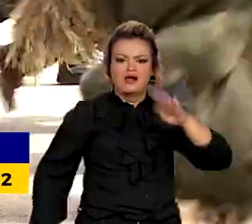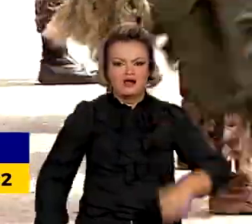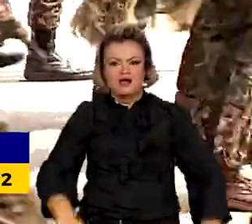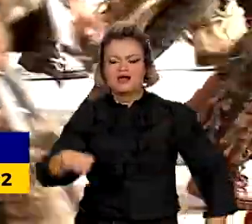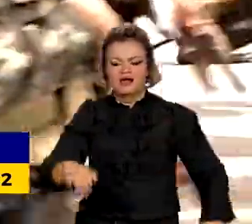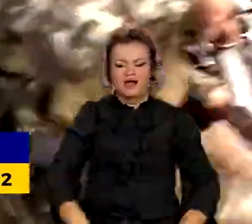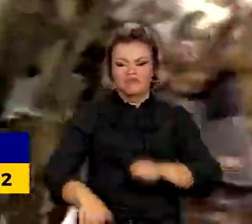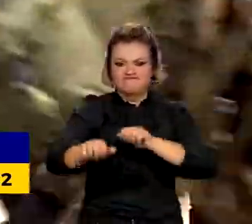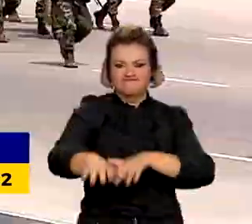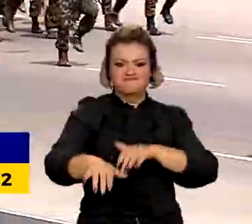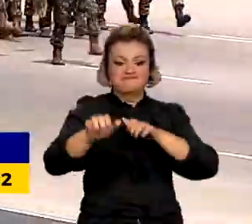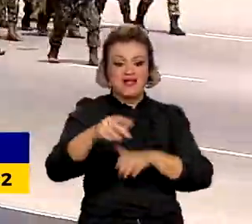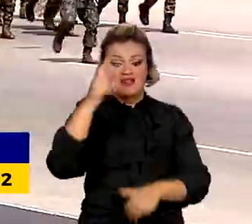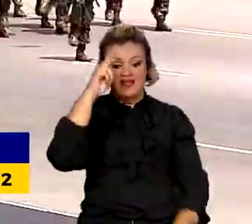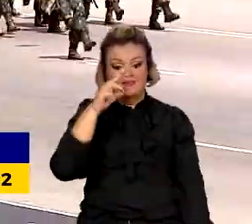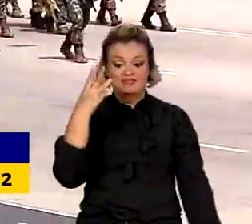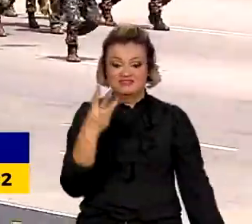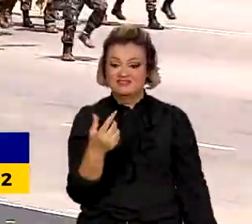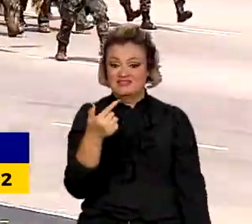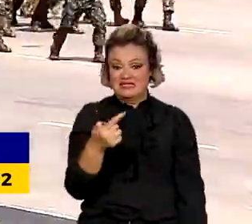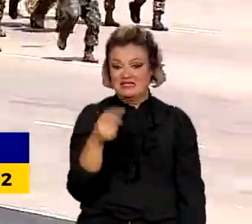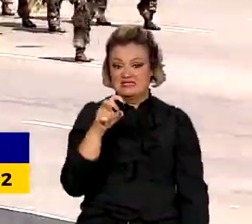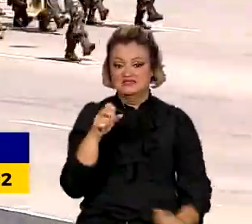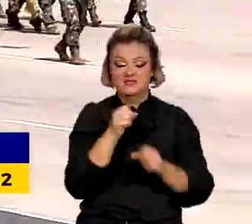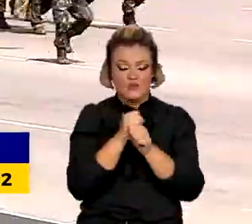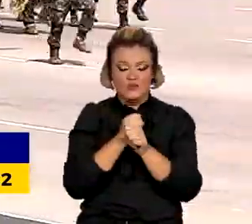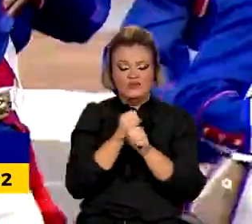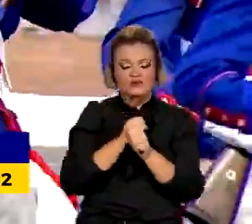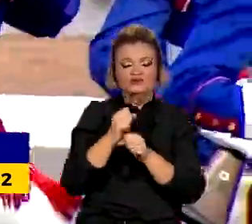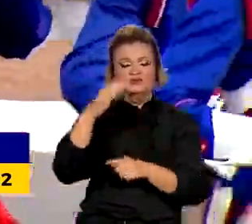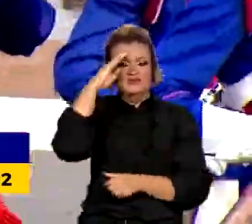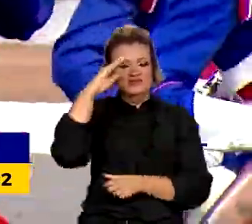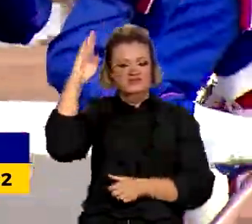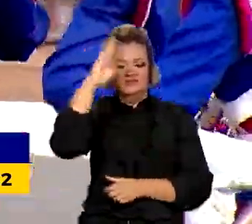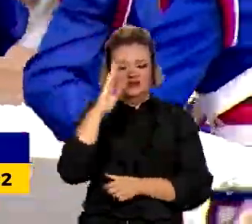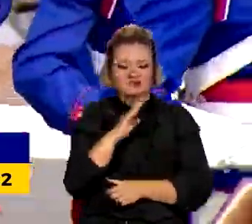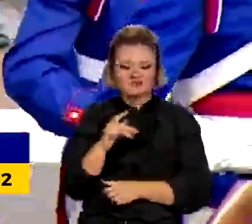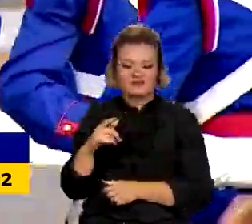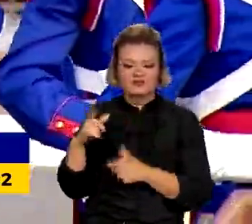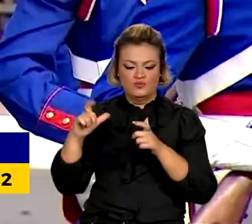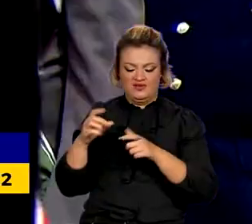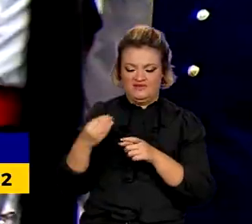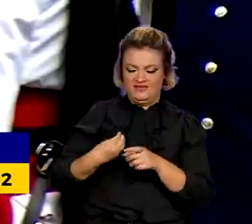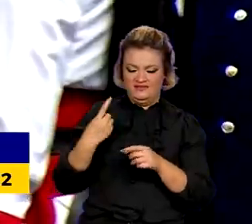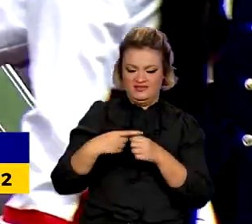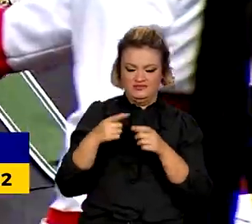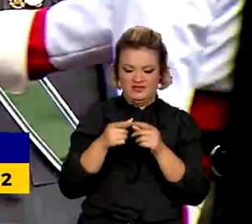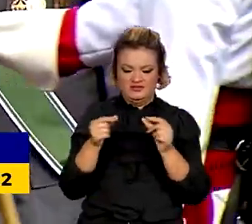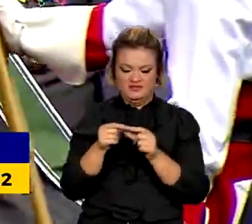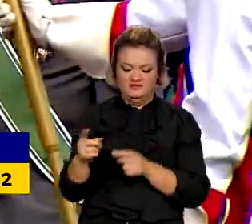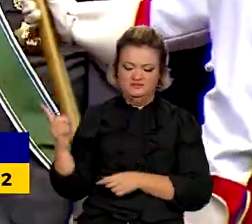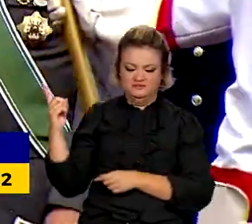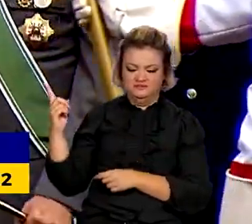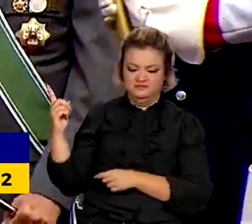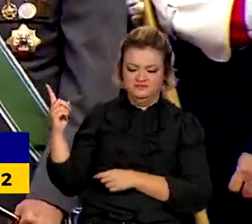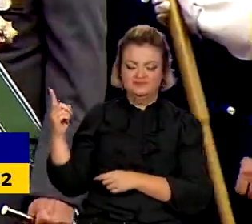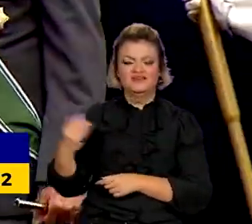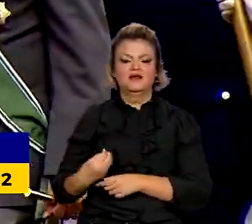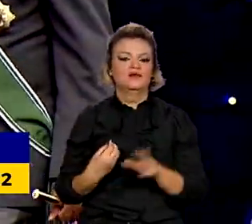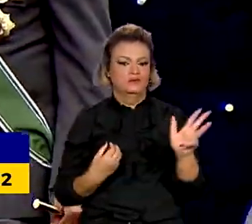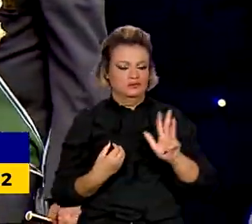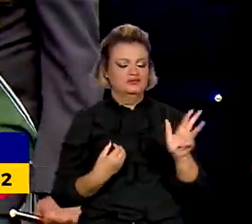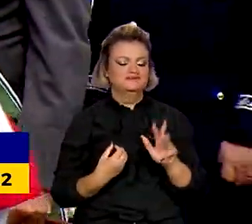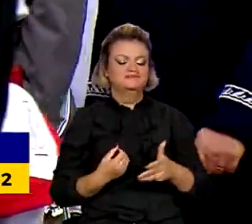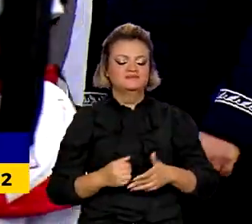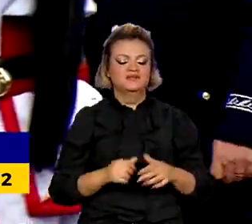aos 375 anos do Exército Brasileiro no quartel-general em Brasília. A cerimônia contou com a presença